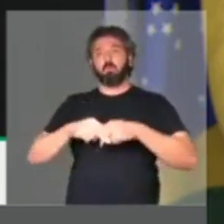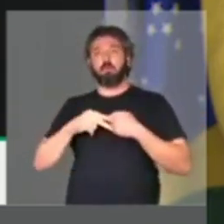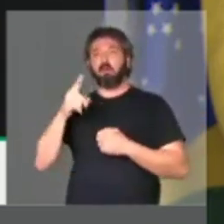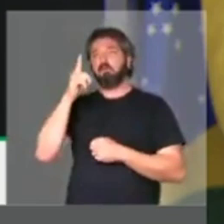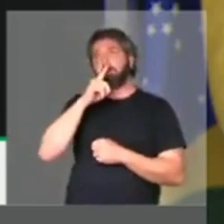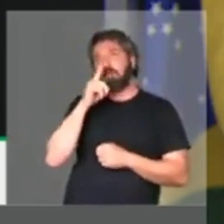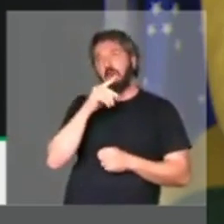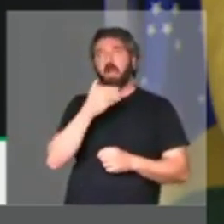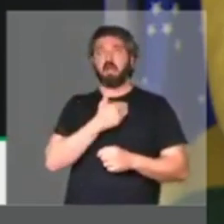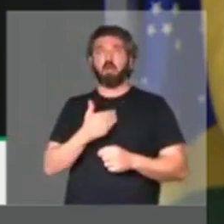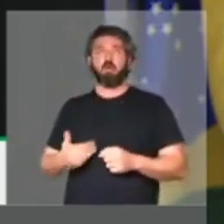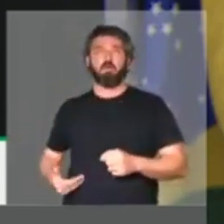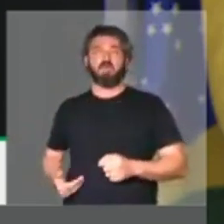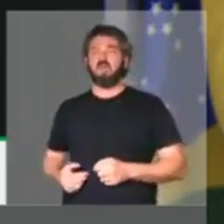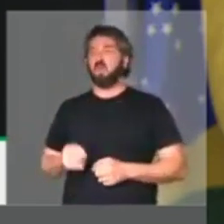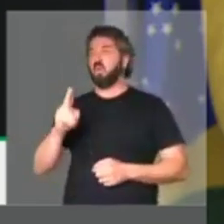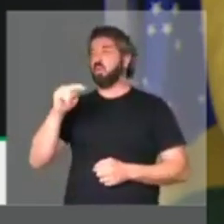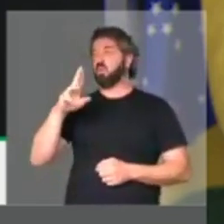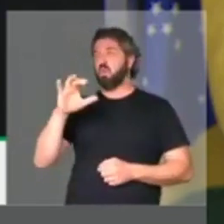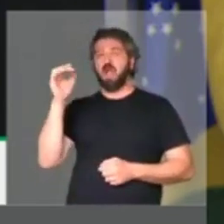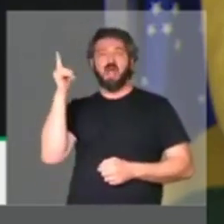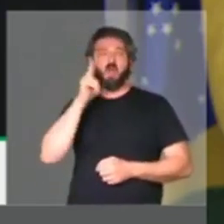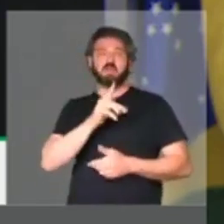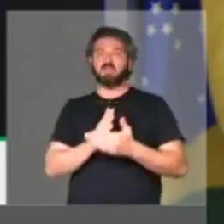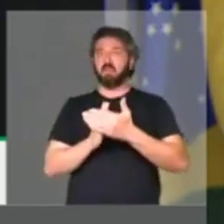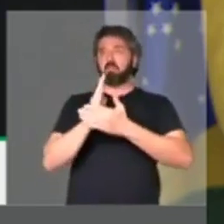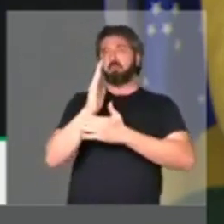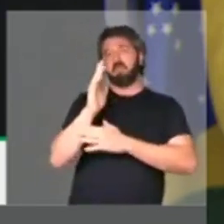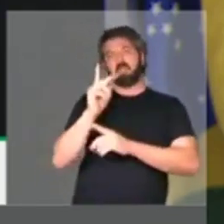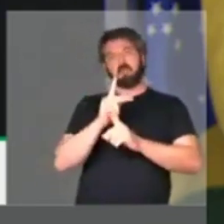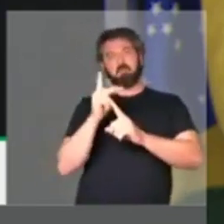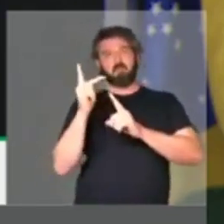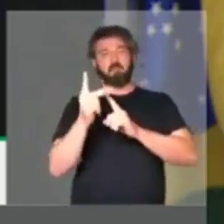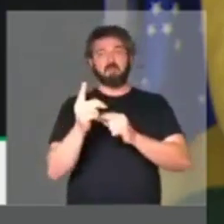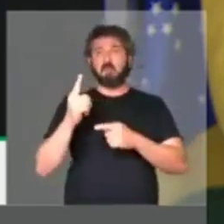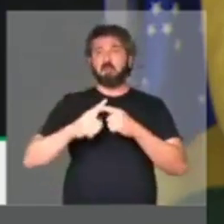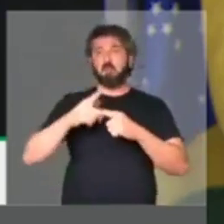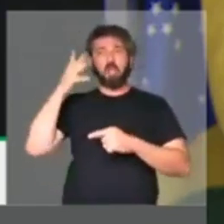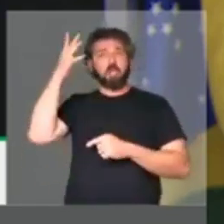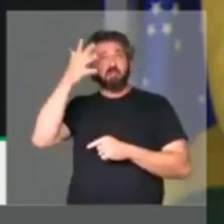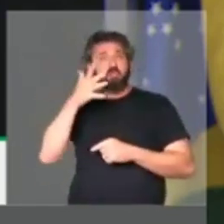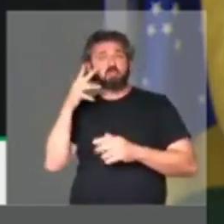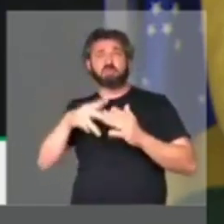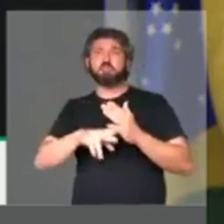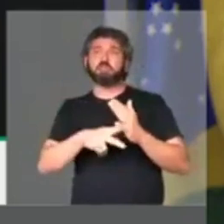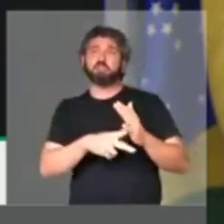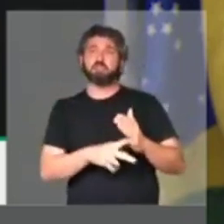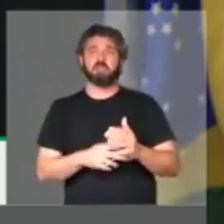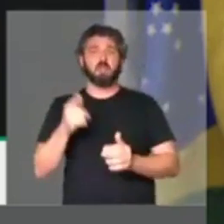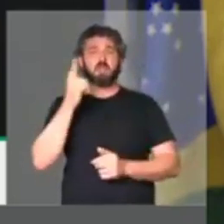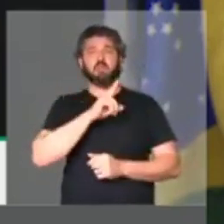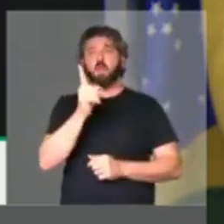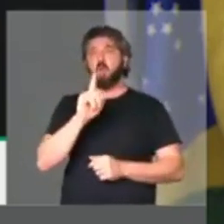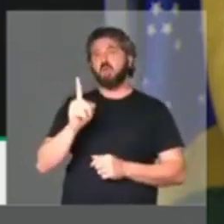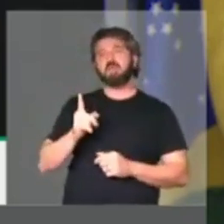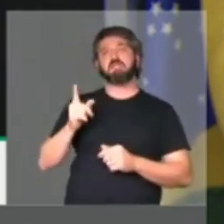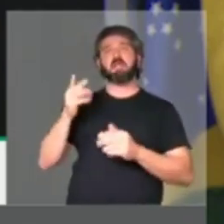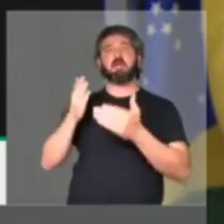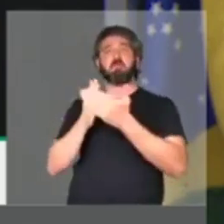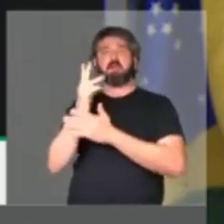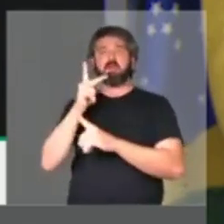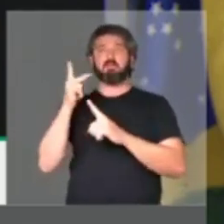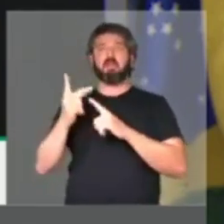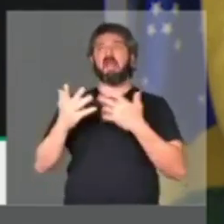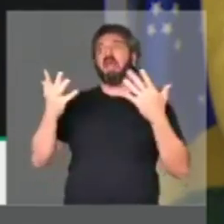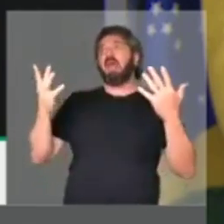falhas do governo jamais a reforma seria aprovada, que devido ao discurso dos sindicatos jamais a reforma seria aprovada.